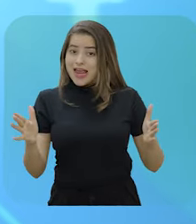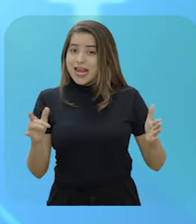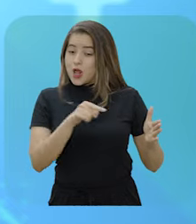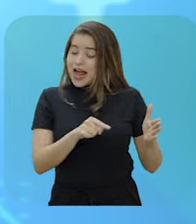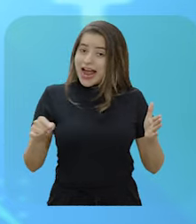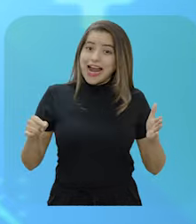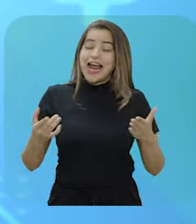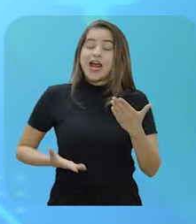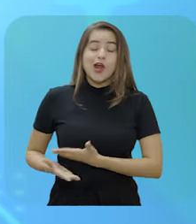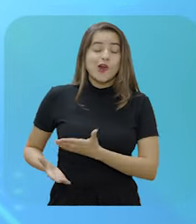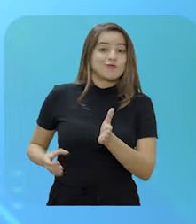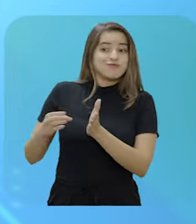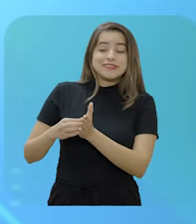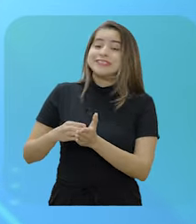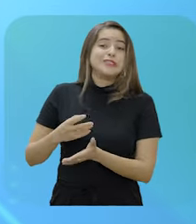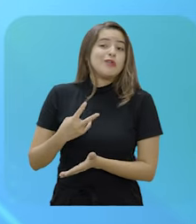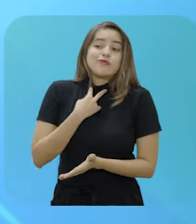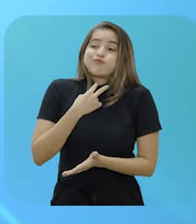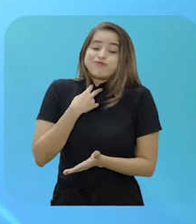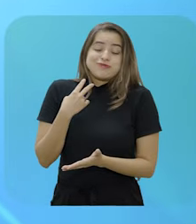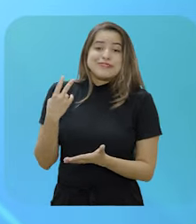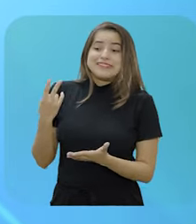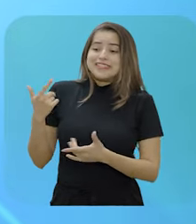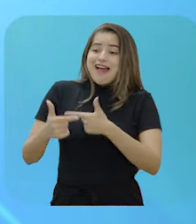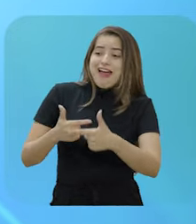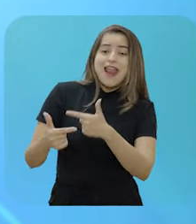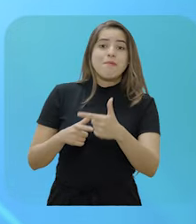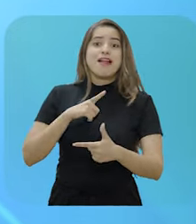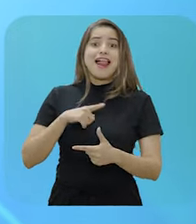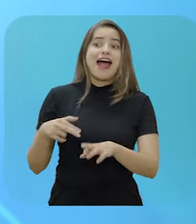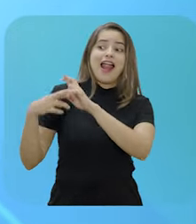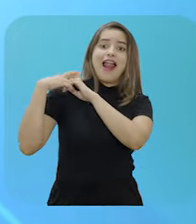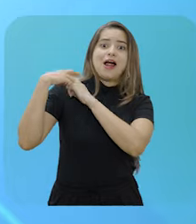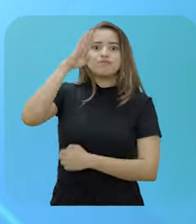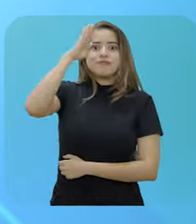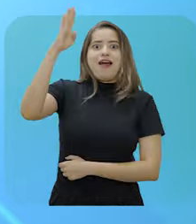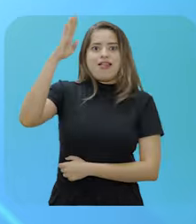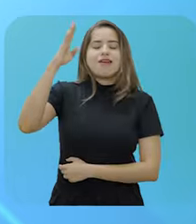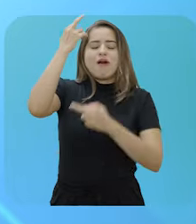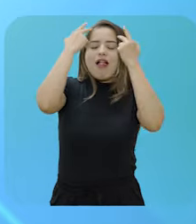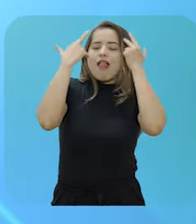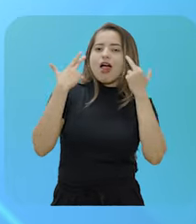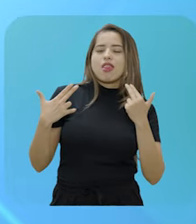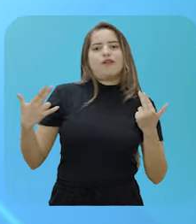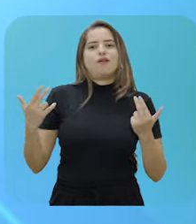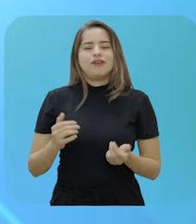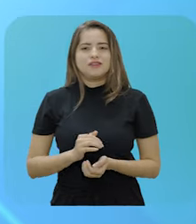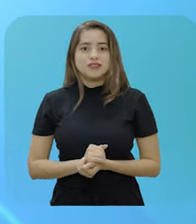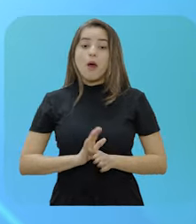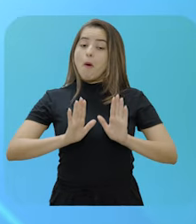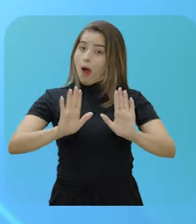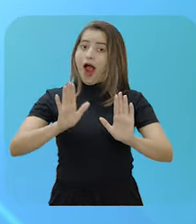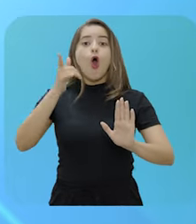poderá ser aplicada quando o servidor ou servidora não consegue exercer plenamente todas as atribuições do